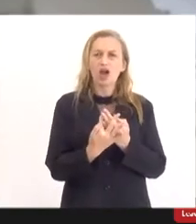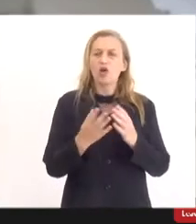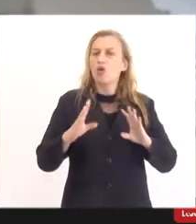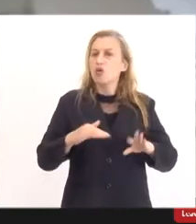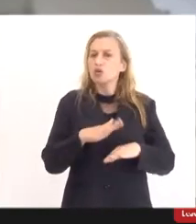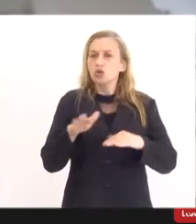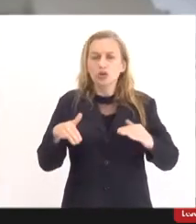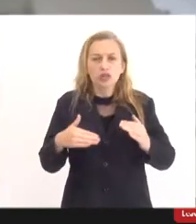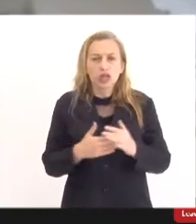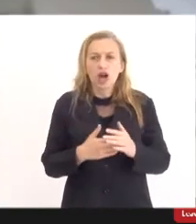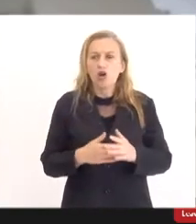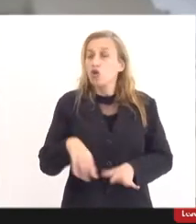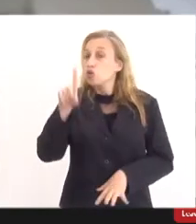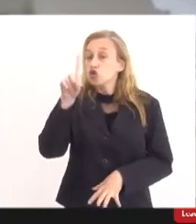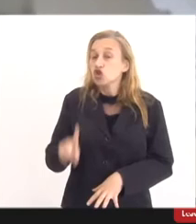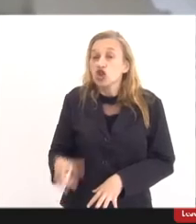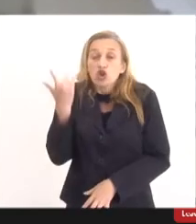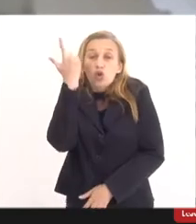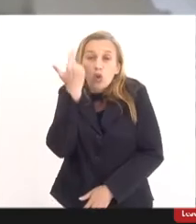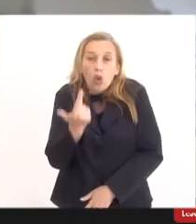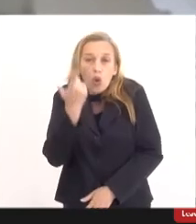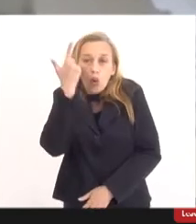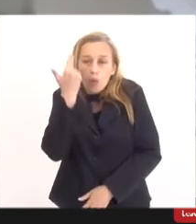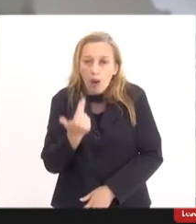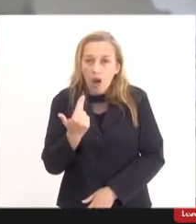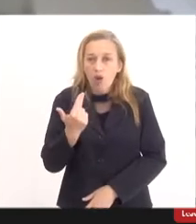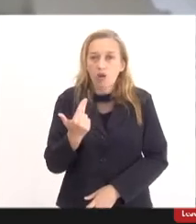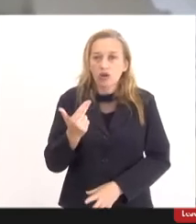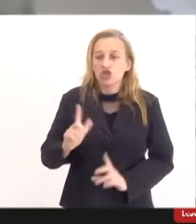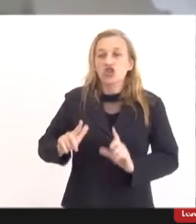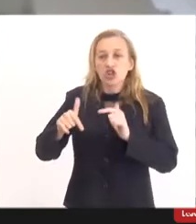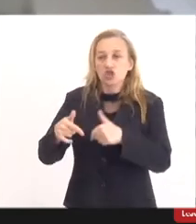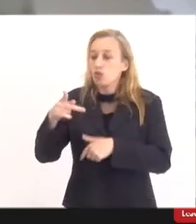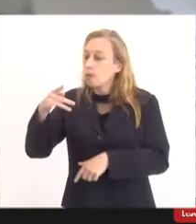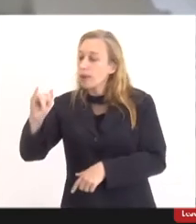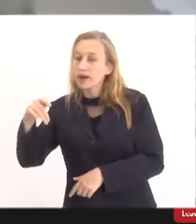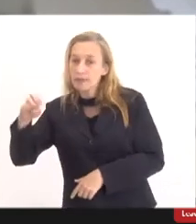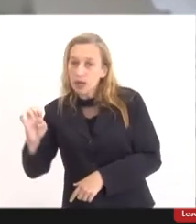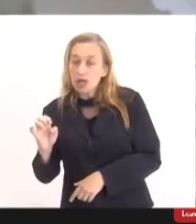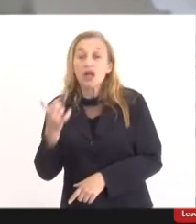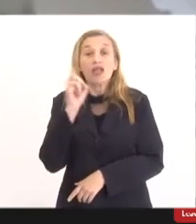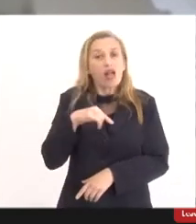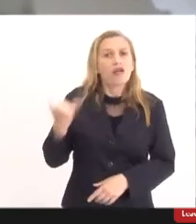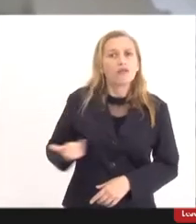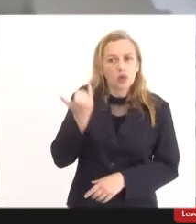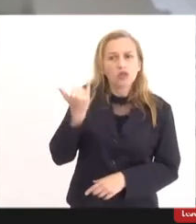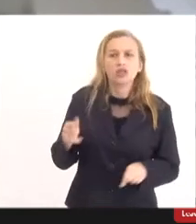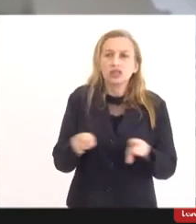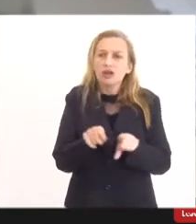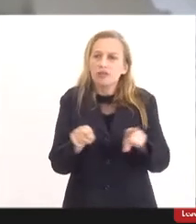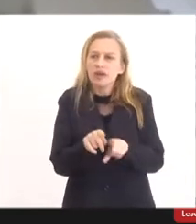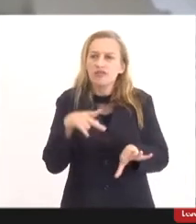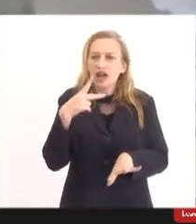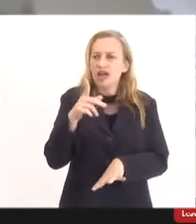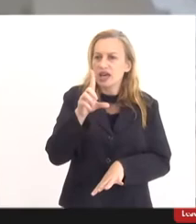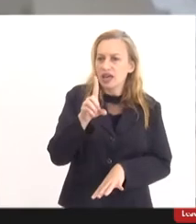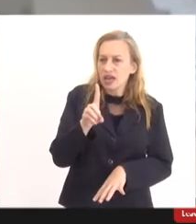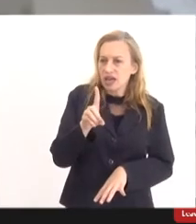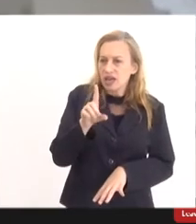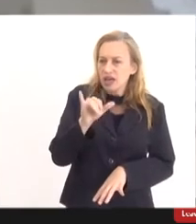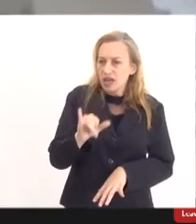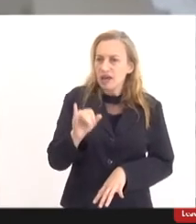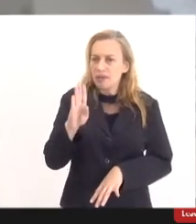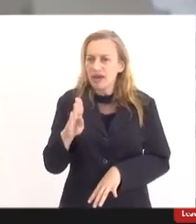o direito natural de exercer a paternidade e é importante também frisar que o IBDR não é contra a